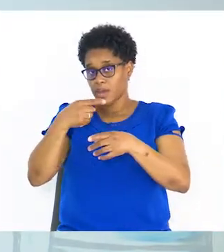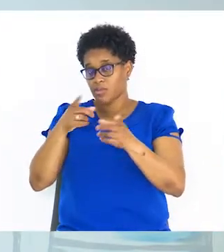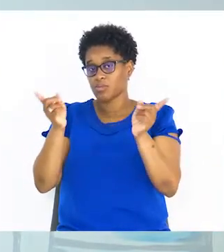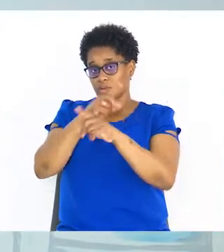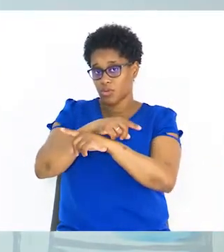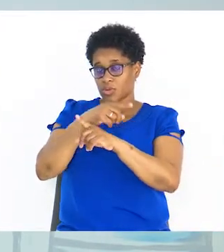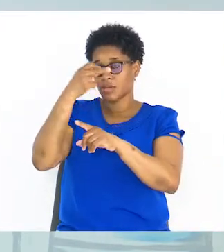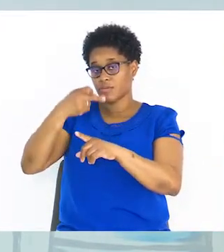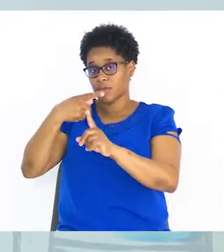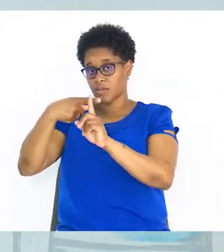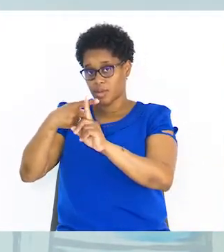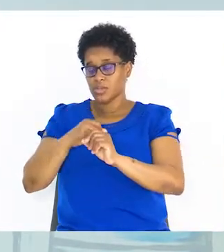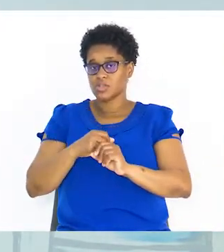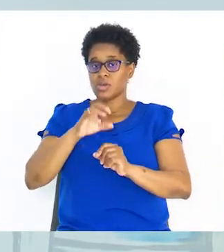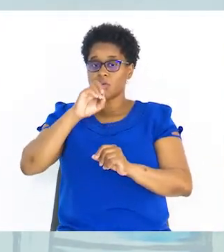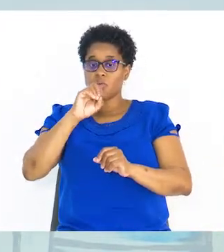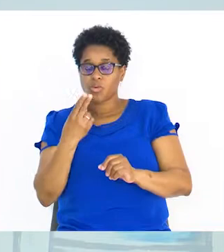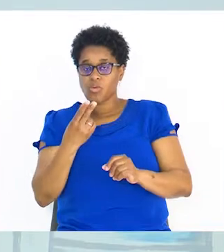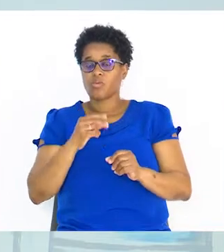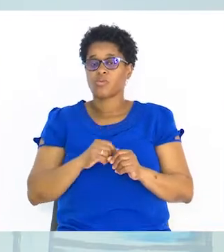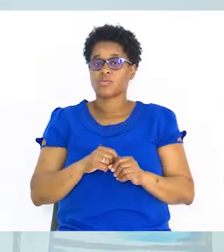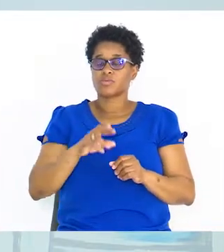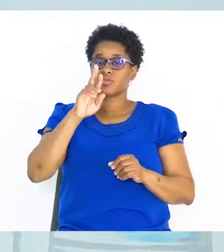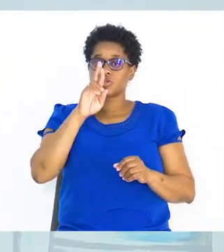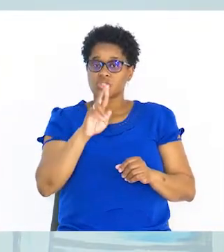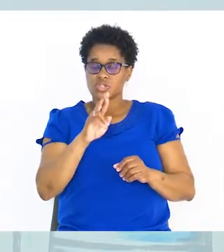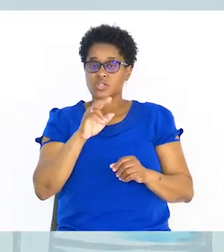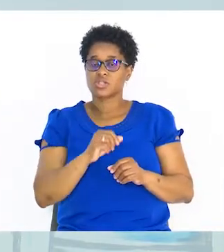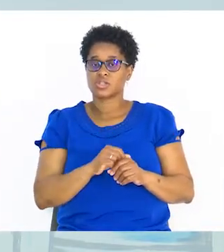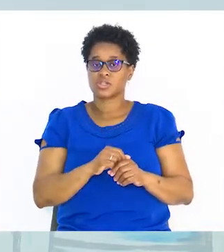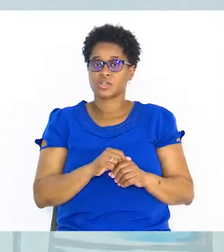Menos passa para mais. Ou x.